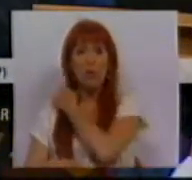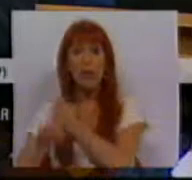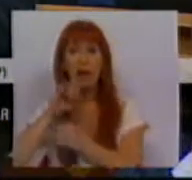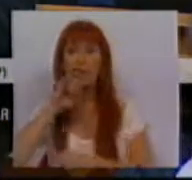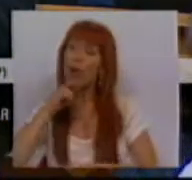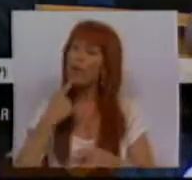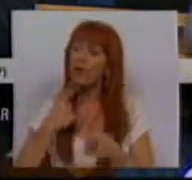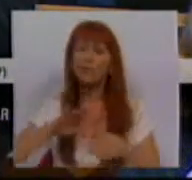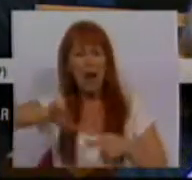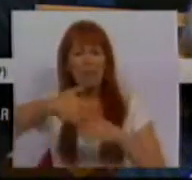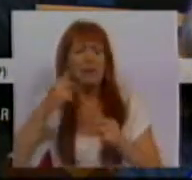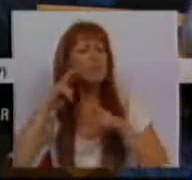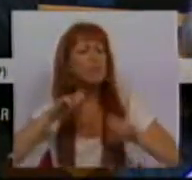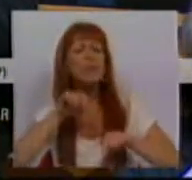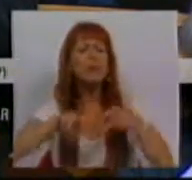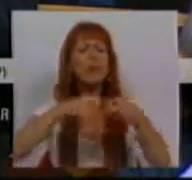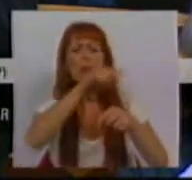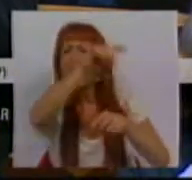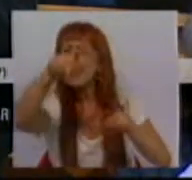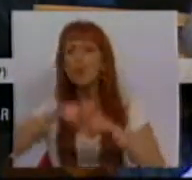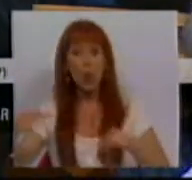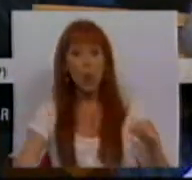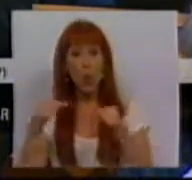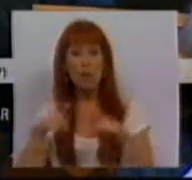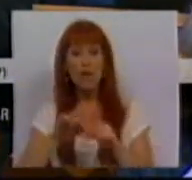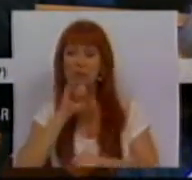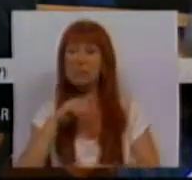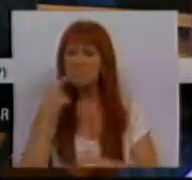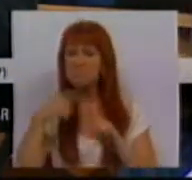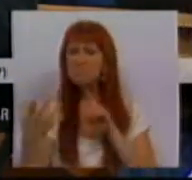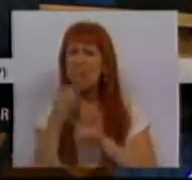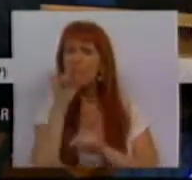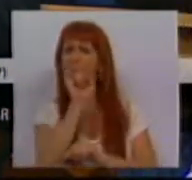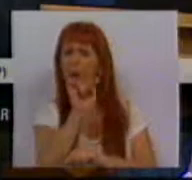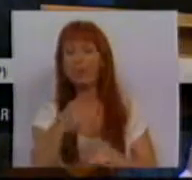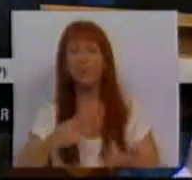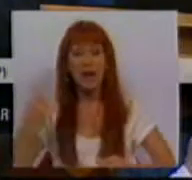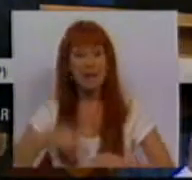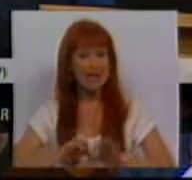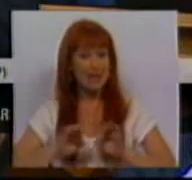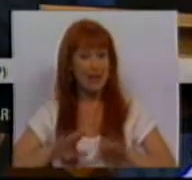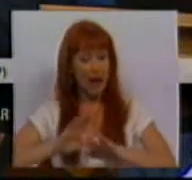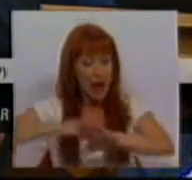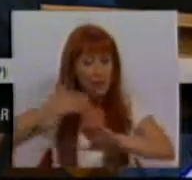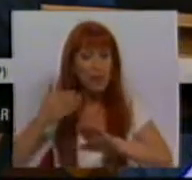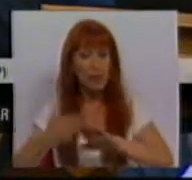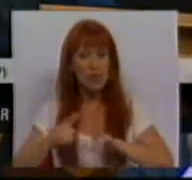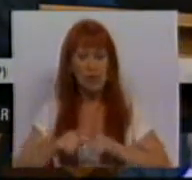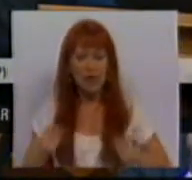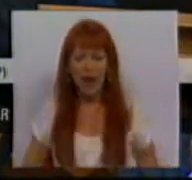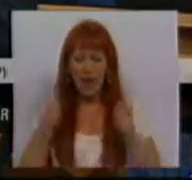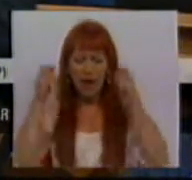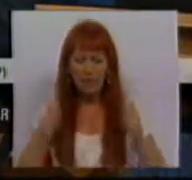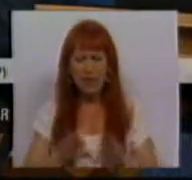hipótese de participar no despiste do problema com o mínimo de probabilidade de êxito. Impõe-se igual e reforçadamente um